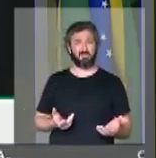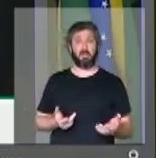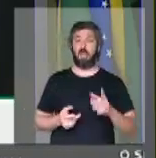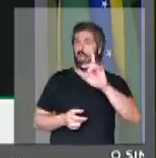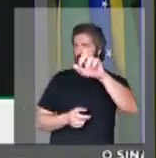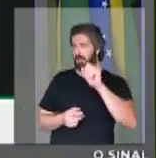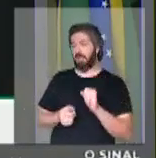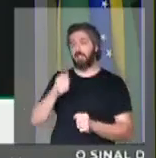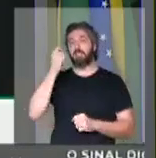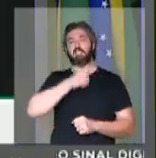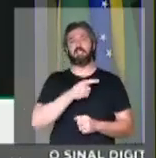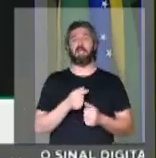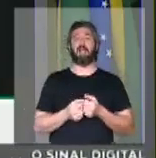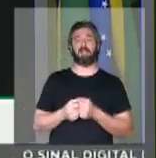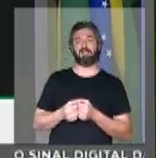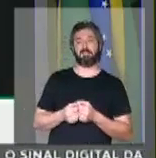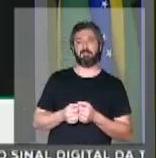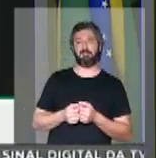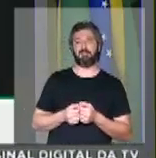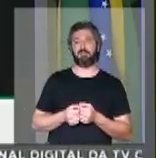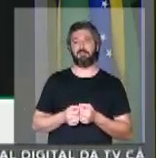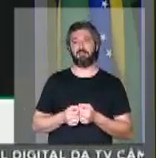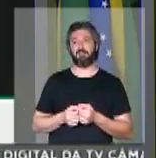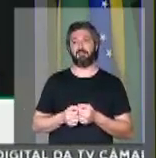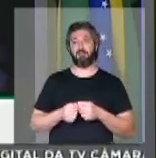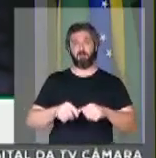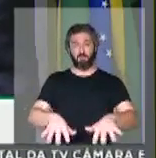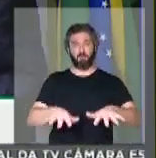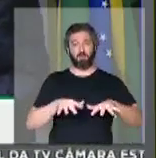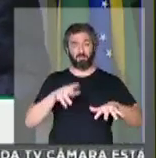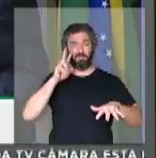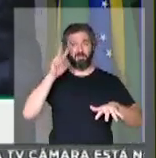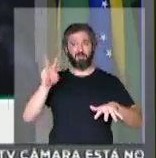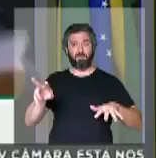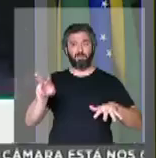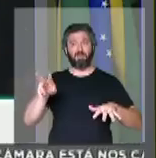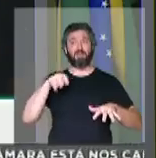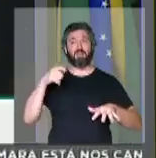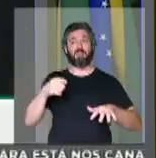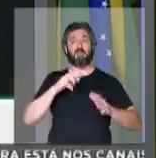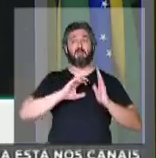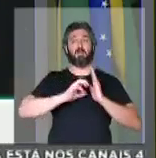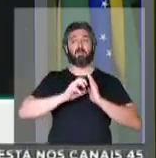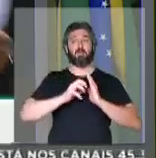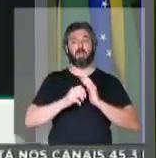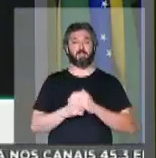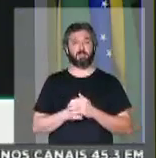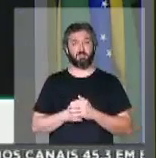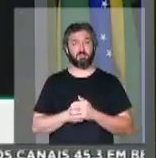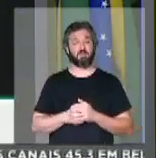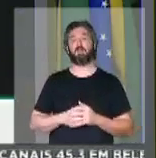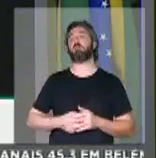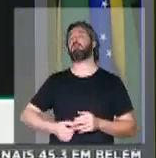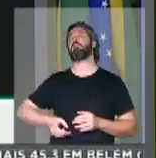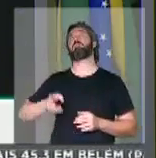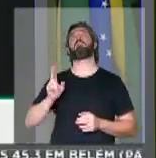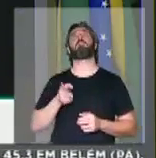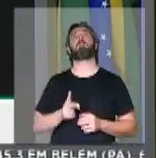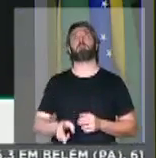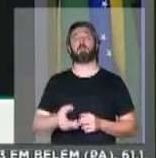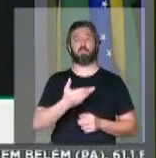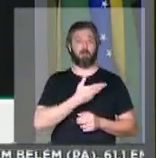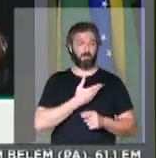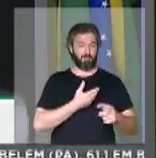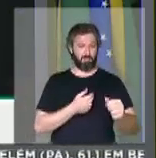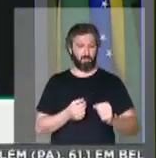Aliás, é muito engraçado nós vermos aqui, nesse plenário, aqueles partidos que sempre, amigo